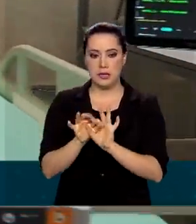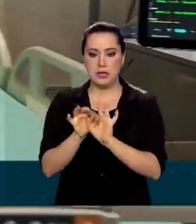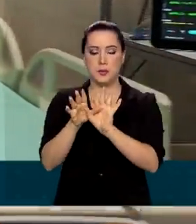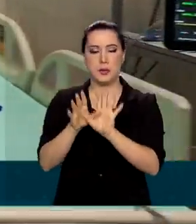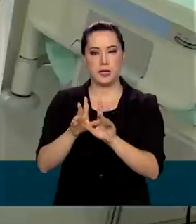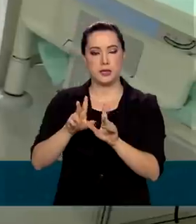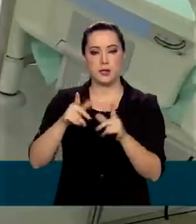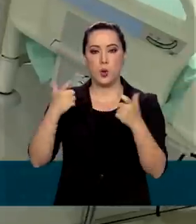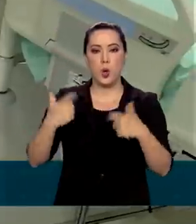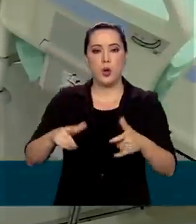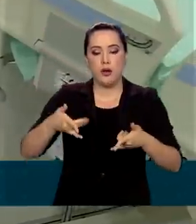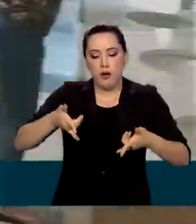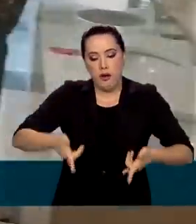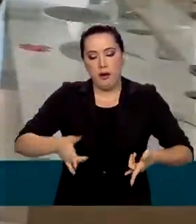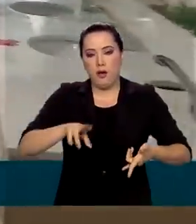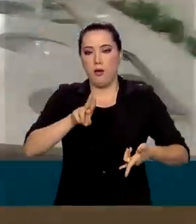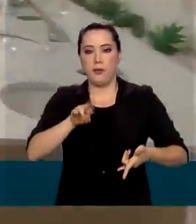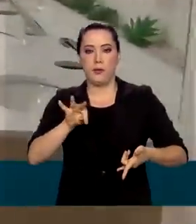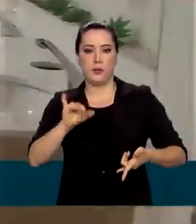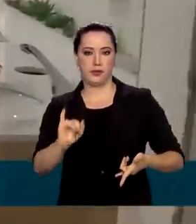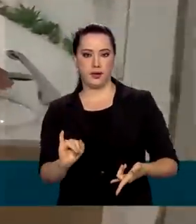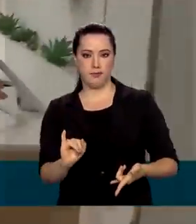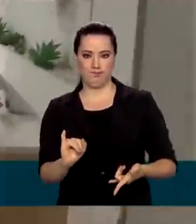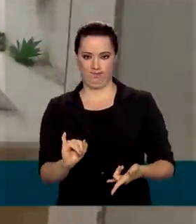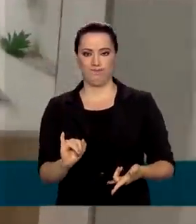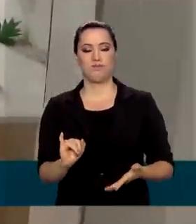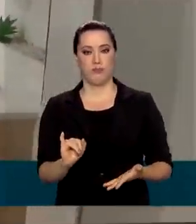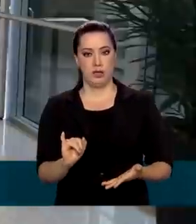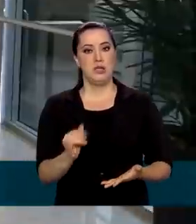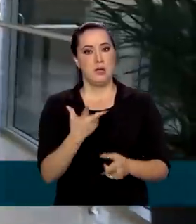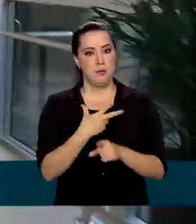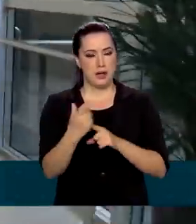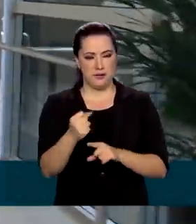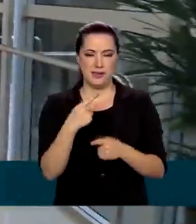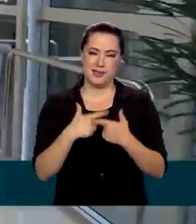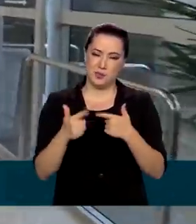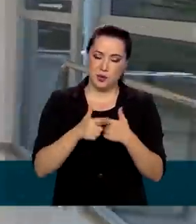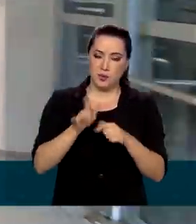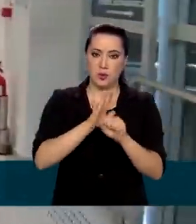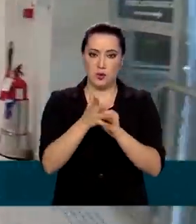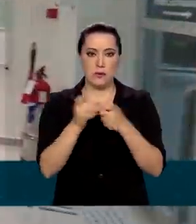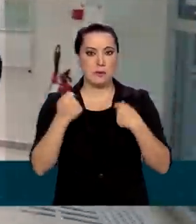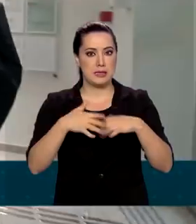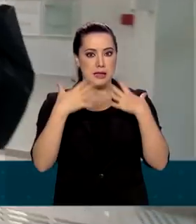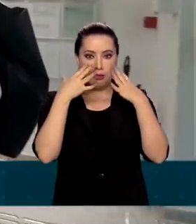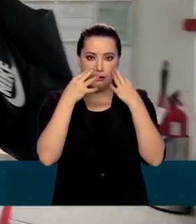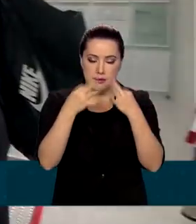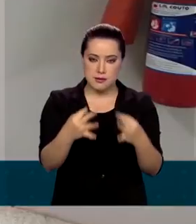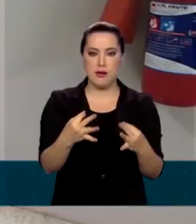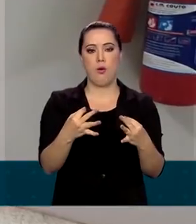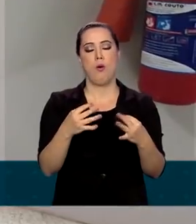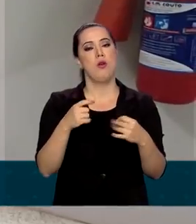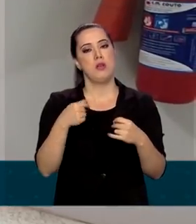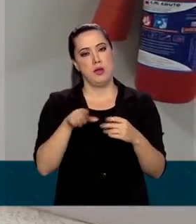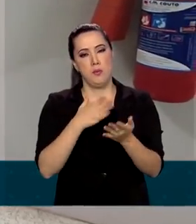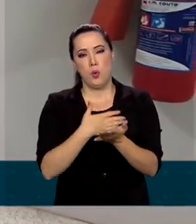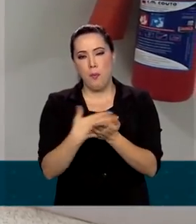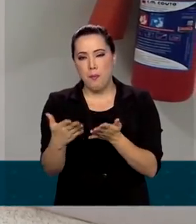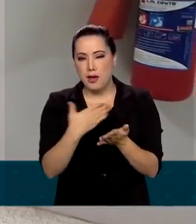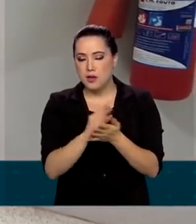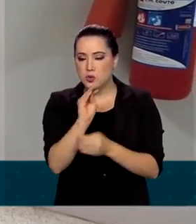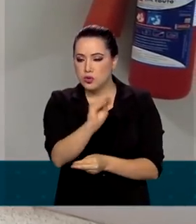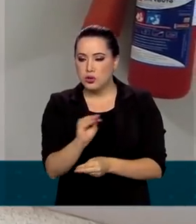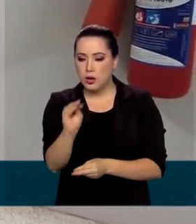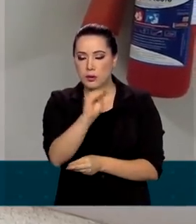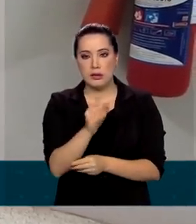prorrogação de leitos de UTI. E para vencer o coronavírus, é preciso ficar atento para o diagnóstico precoce e